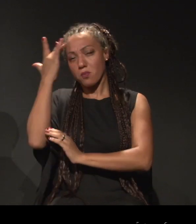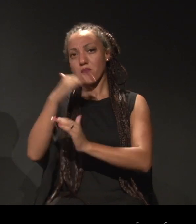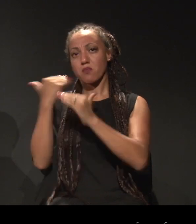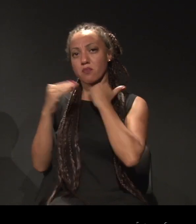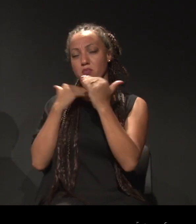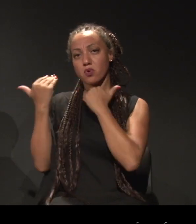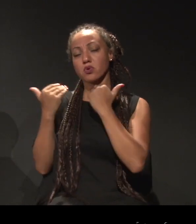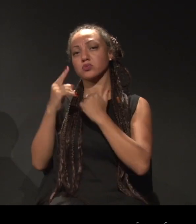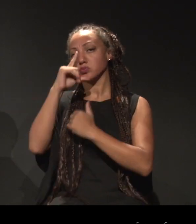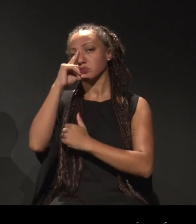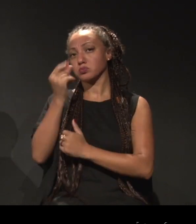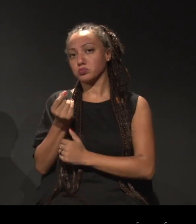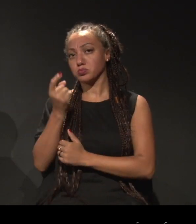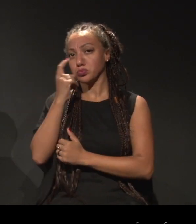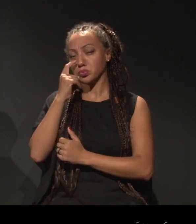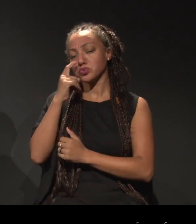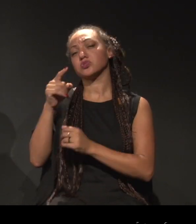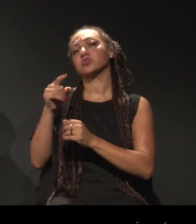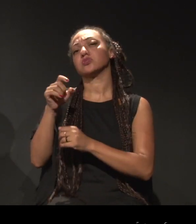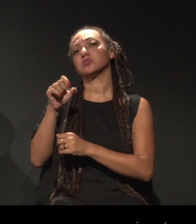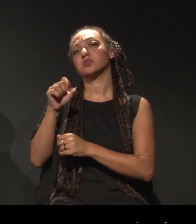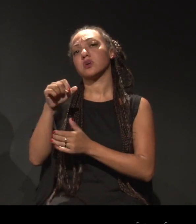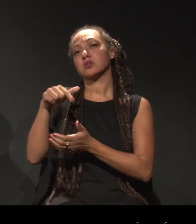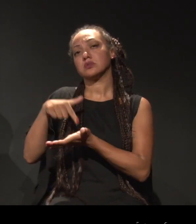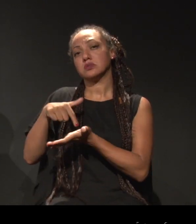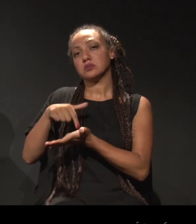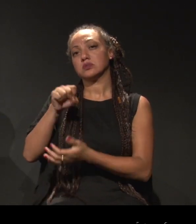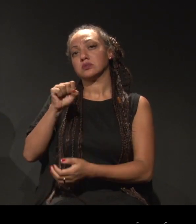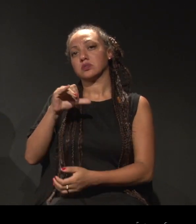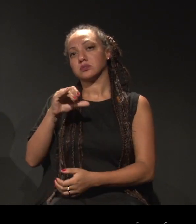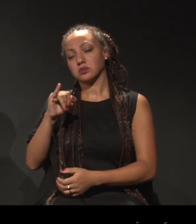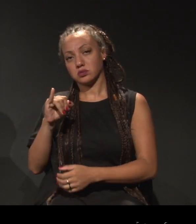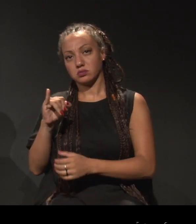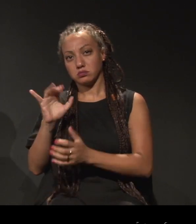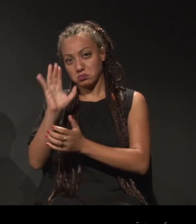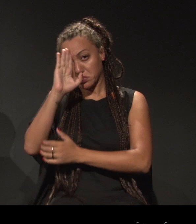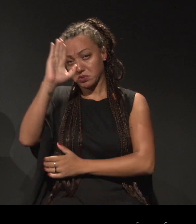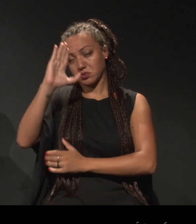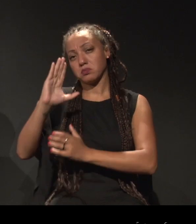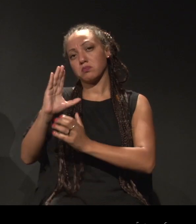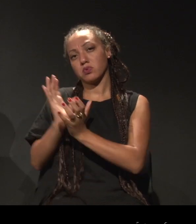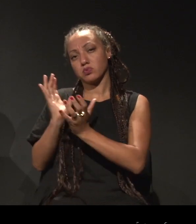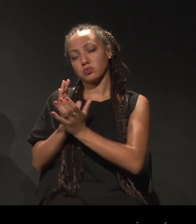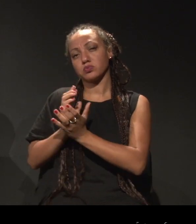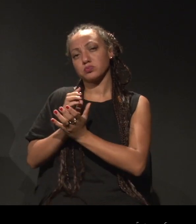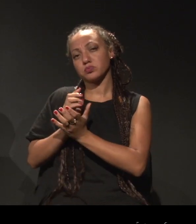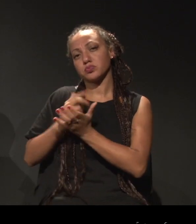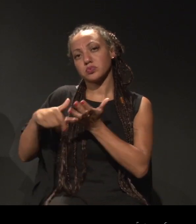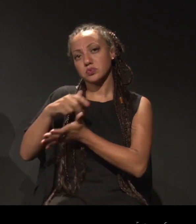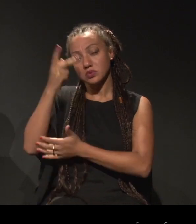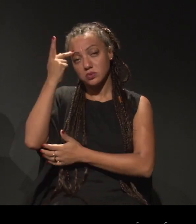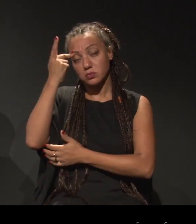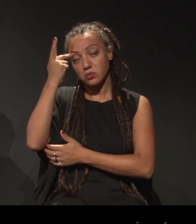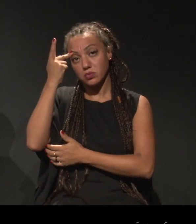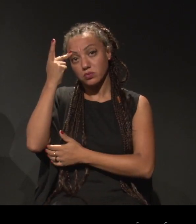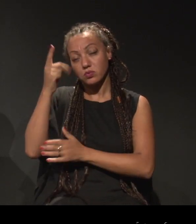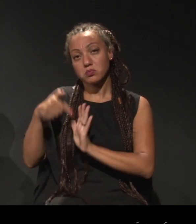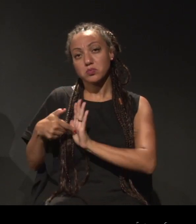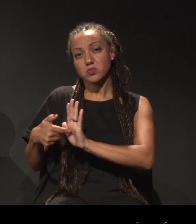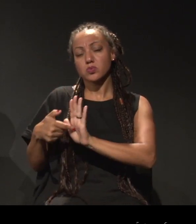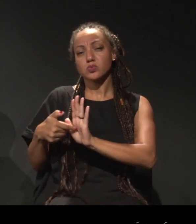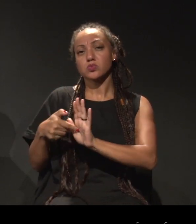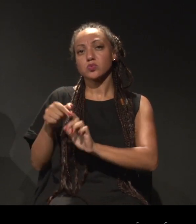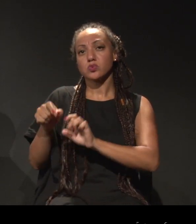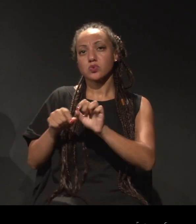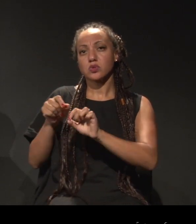parte da programação do Festival Contemporâneo de Dança de São Paulo. Presenciou-se em uma exibição que tentava